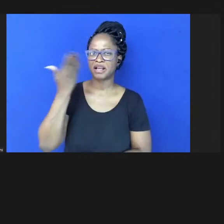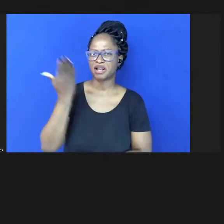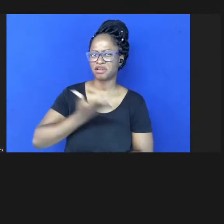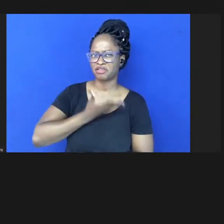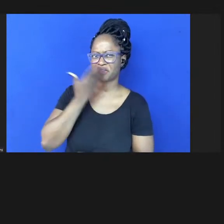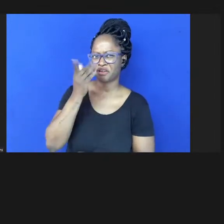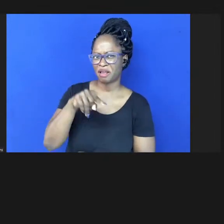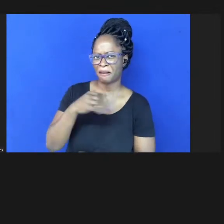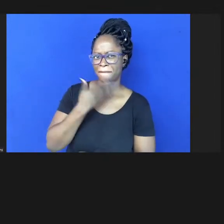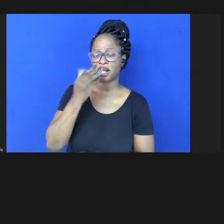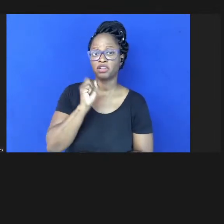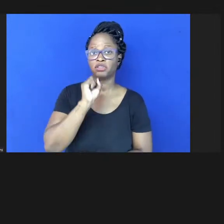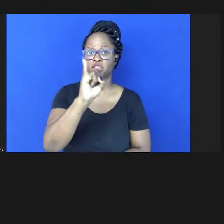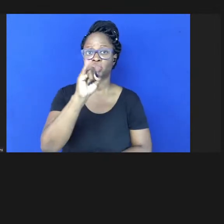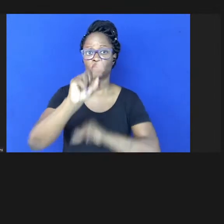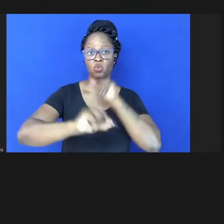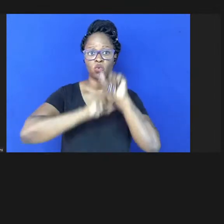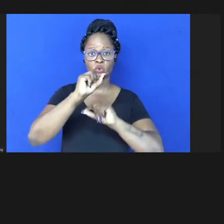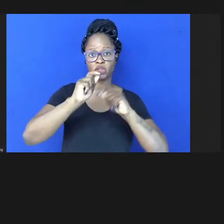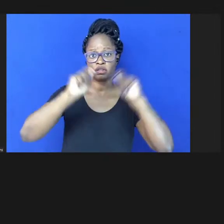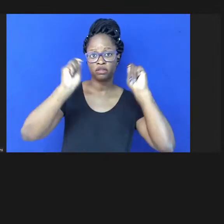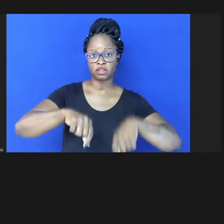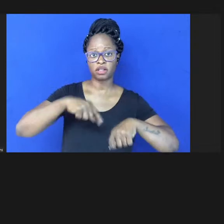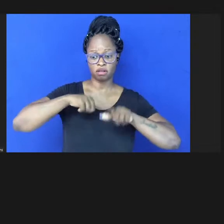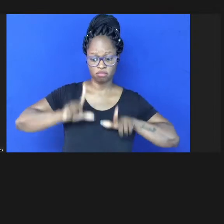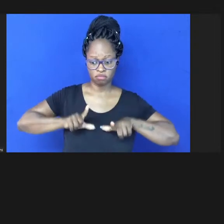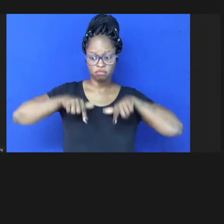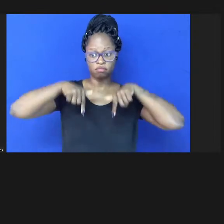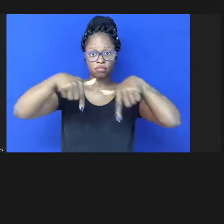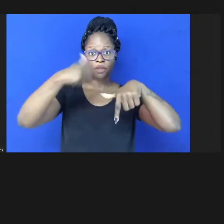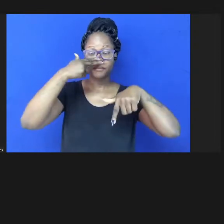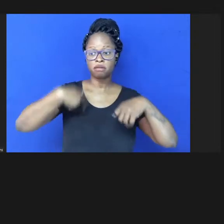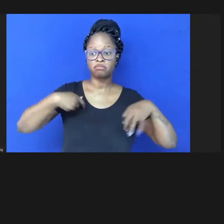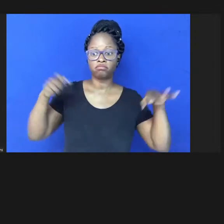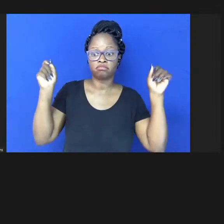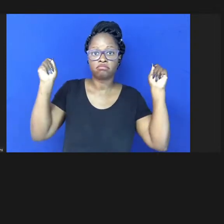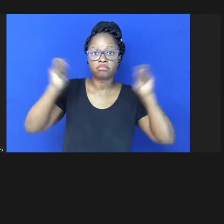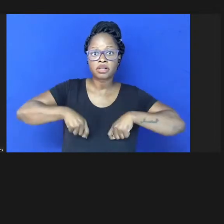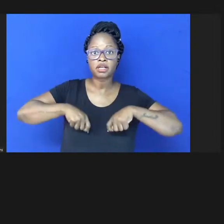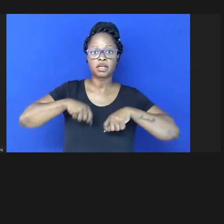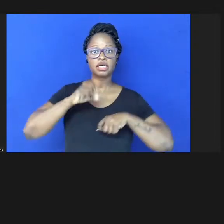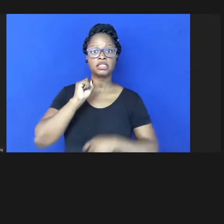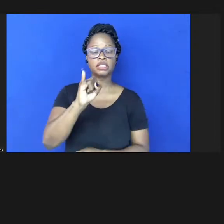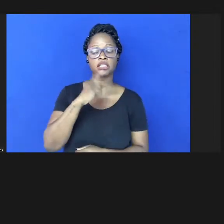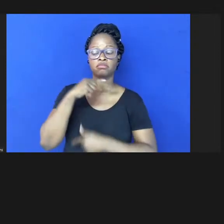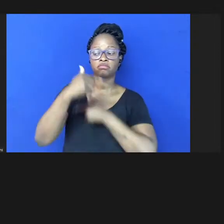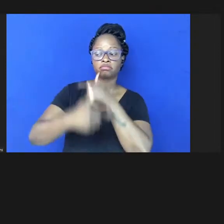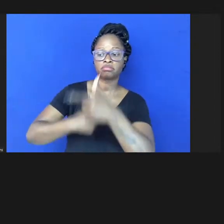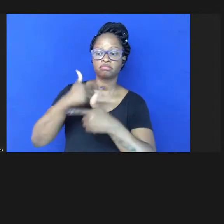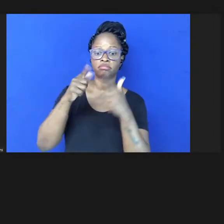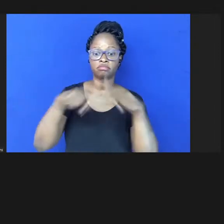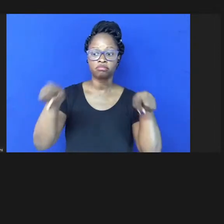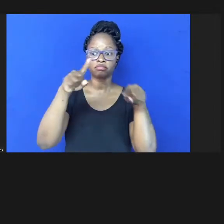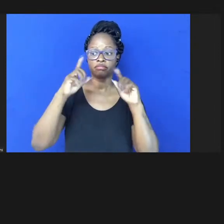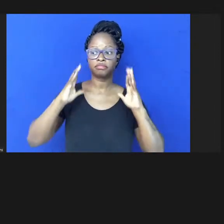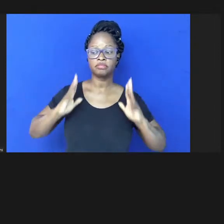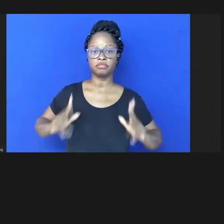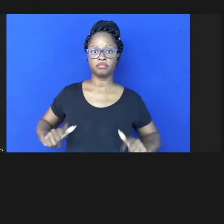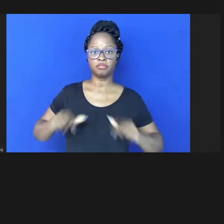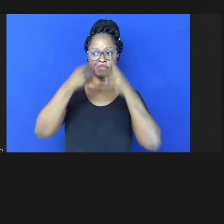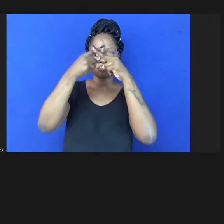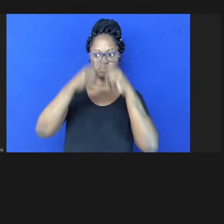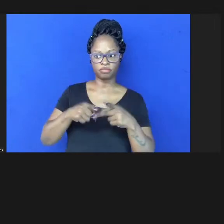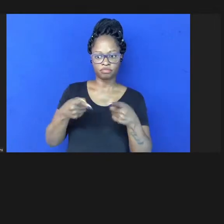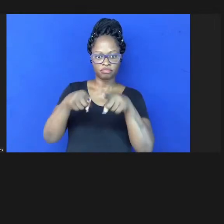se eles tiverem um comportamento apropriado quando se trata de revisão por pares